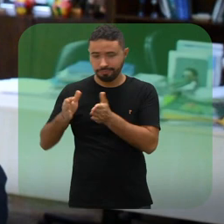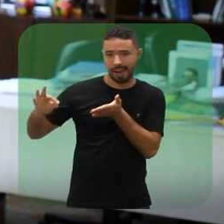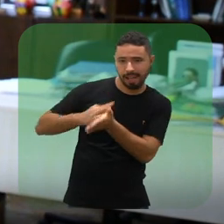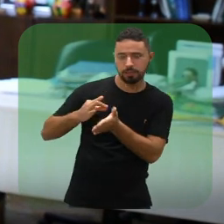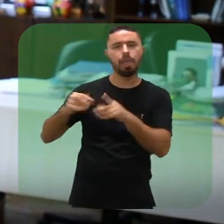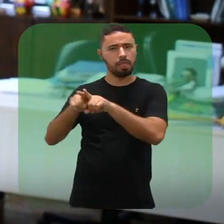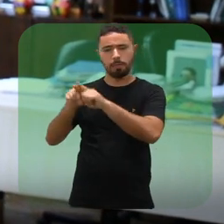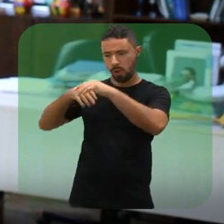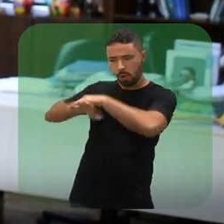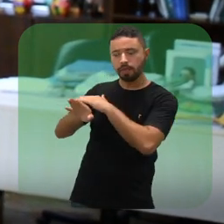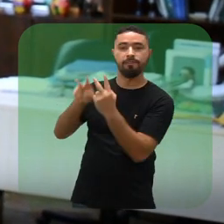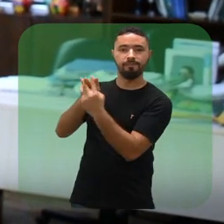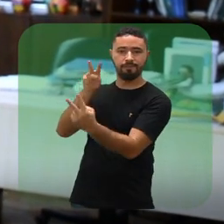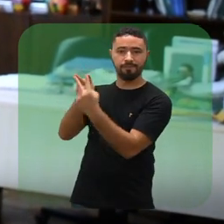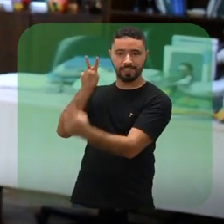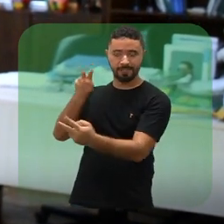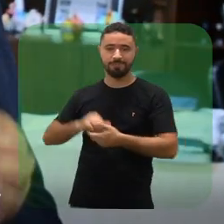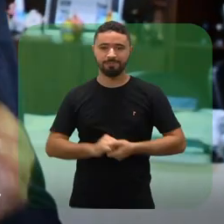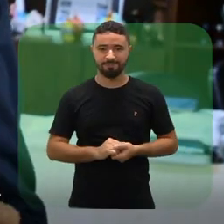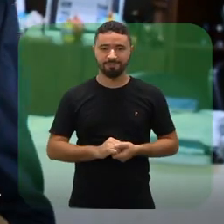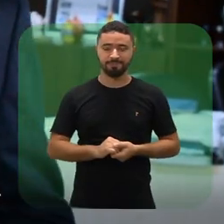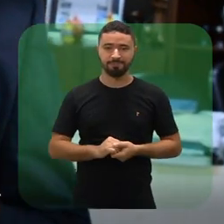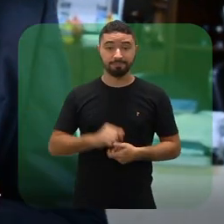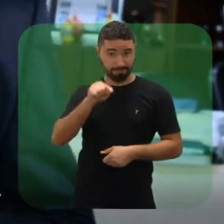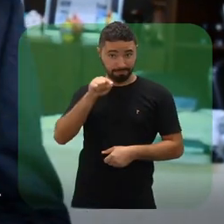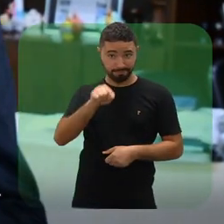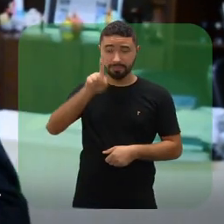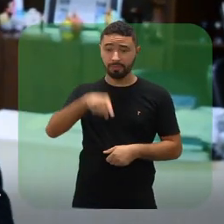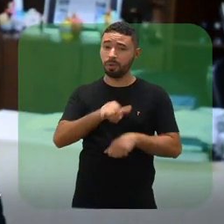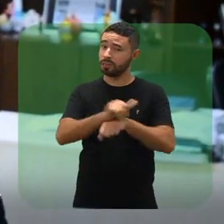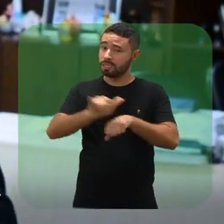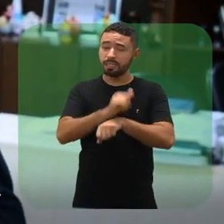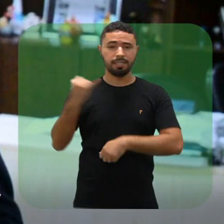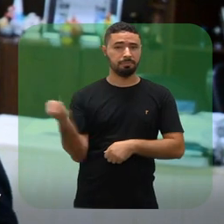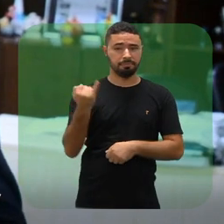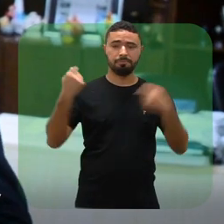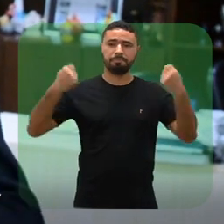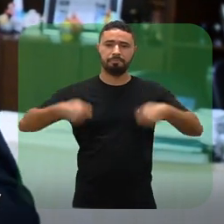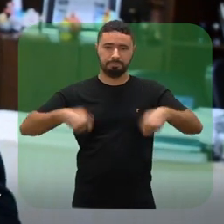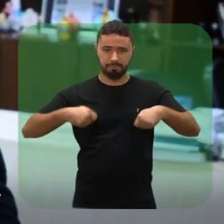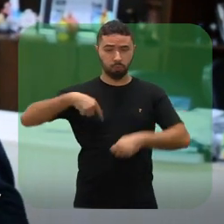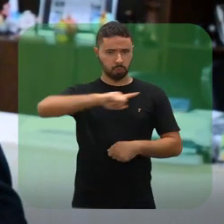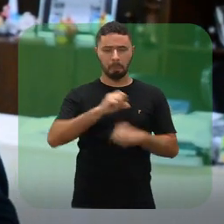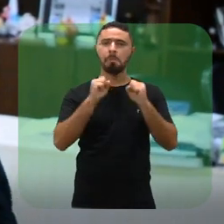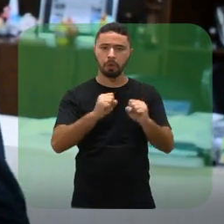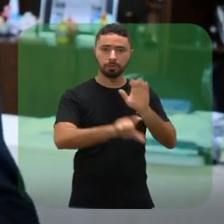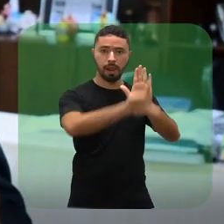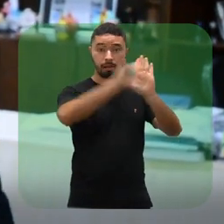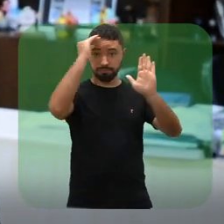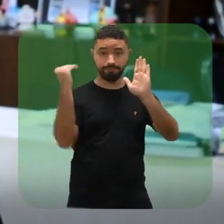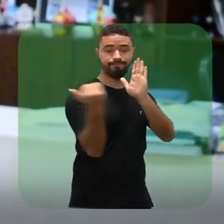até o armazenamento, será feita em ambiente virtual. Essa é uma ferramenta necessária para que possamos atender a